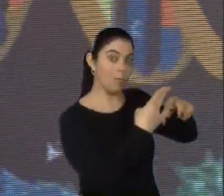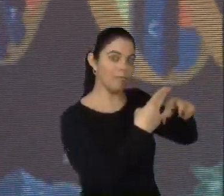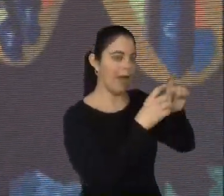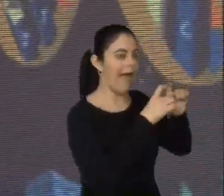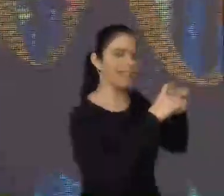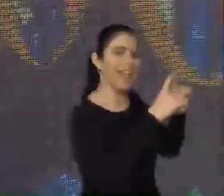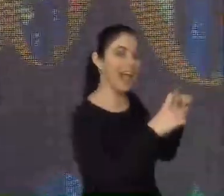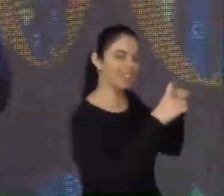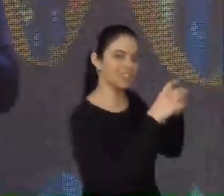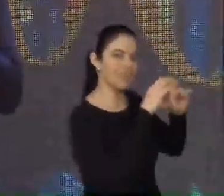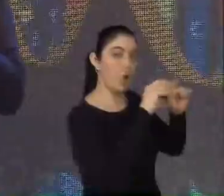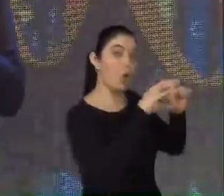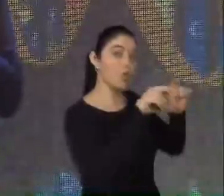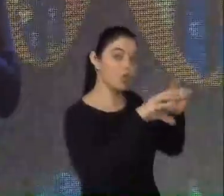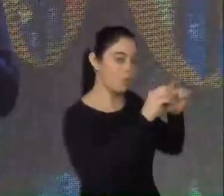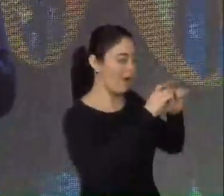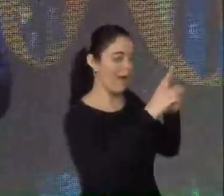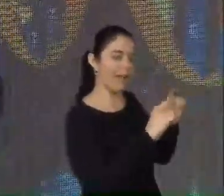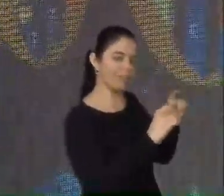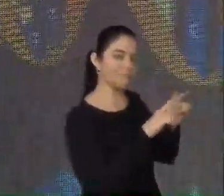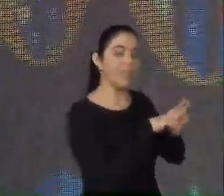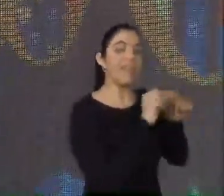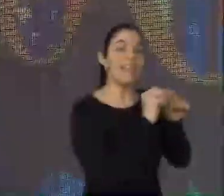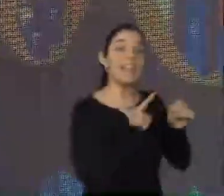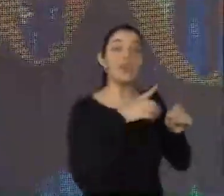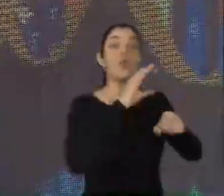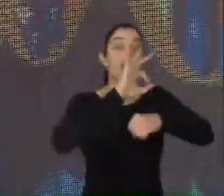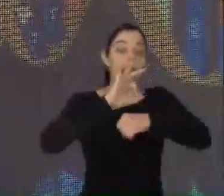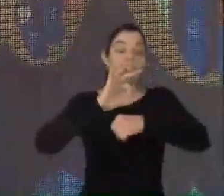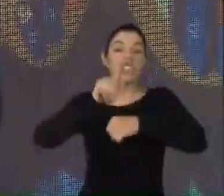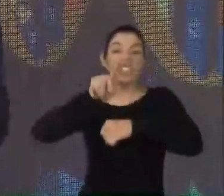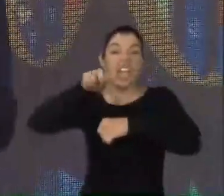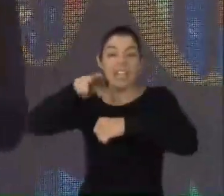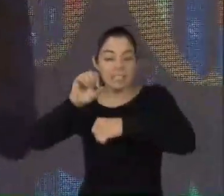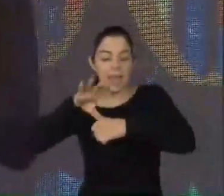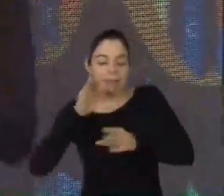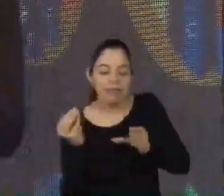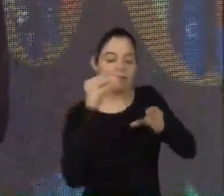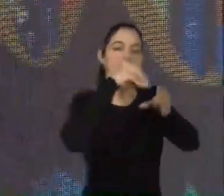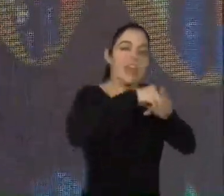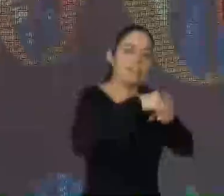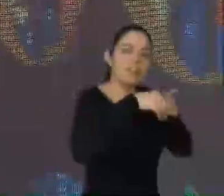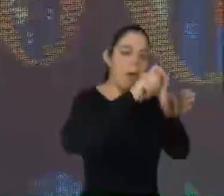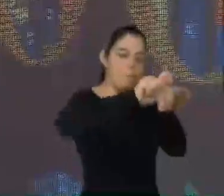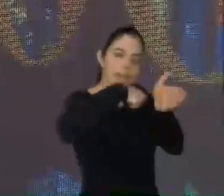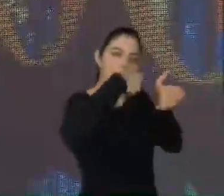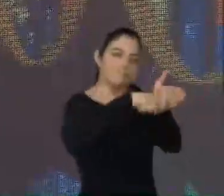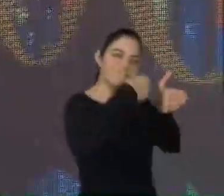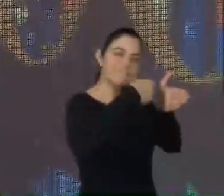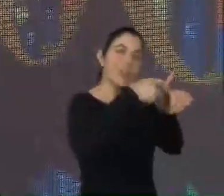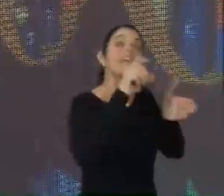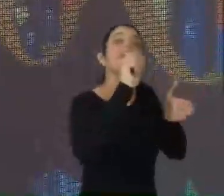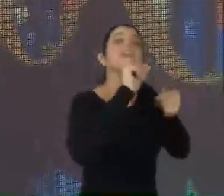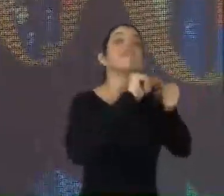caixas de fósforo que estão dentro do pacote. E os nossos genes são os fósforos, que estão dentro da caixa de fósforo. Quem é faz